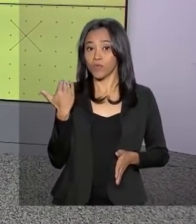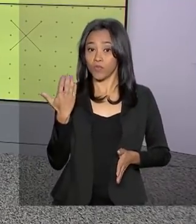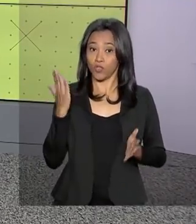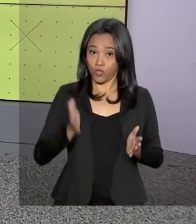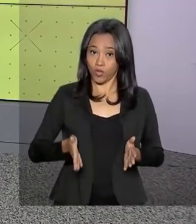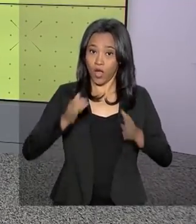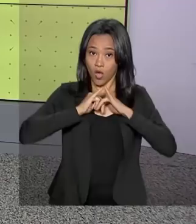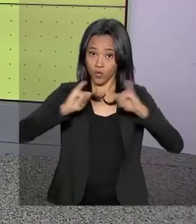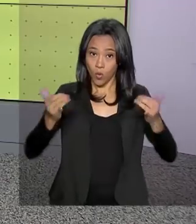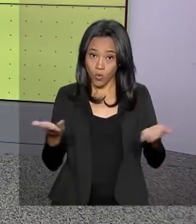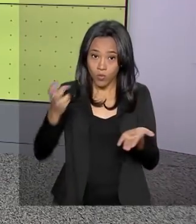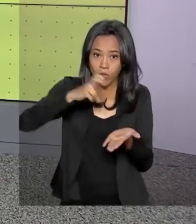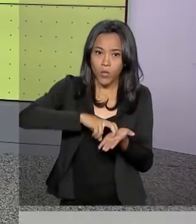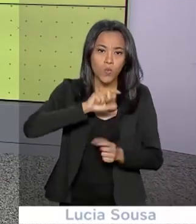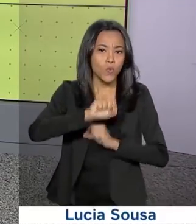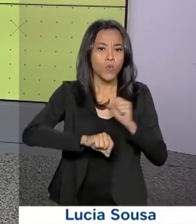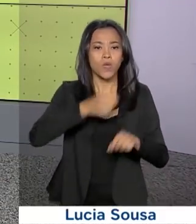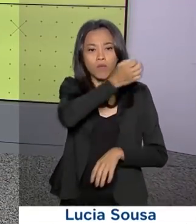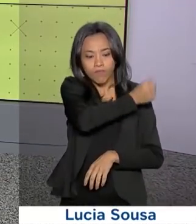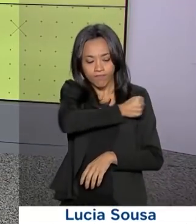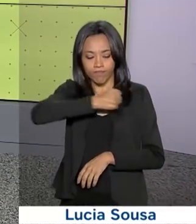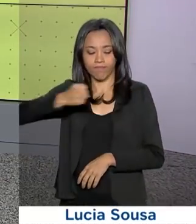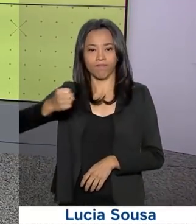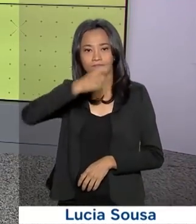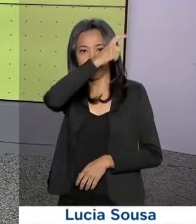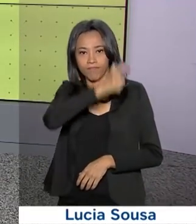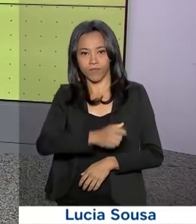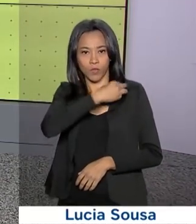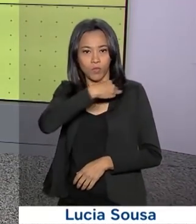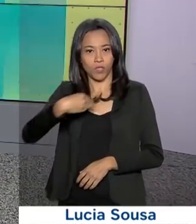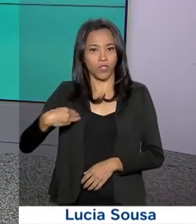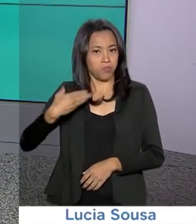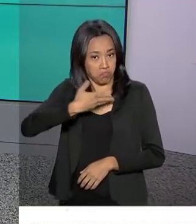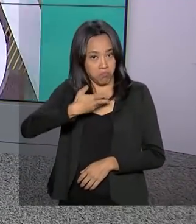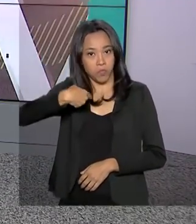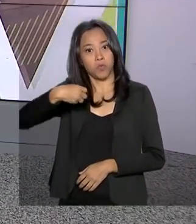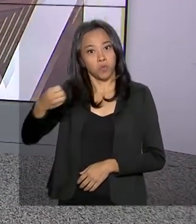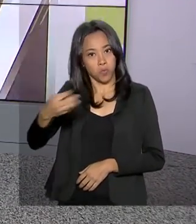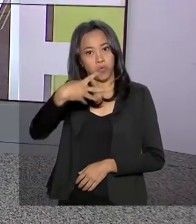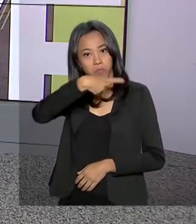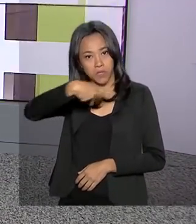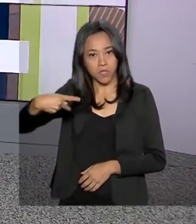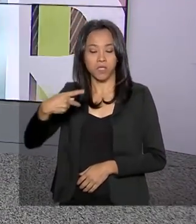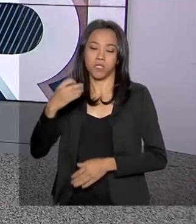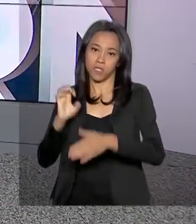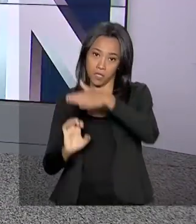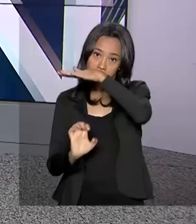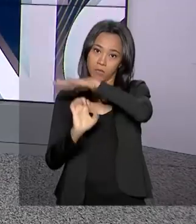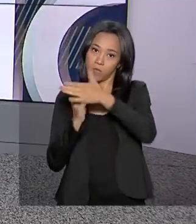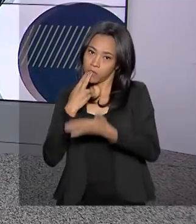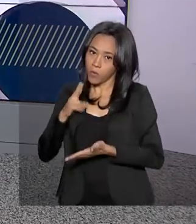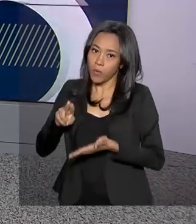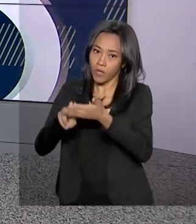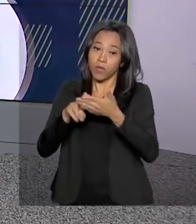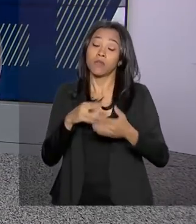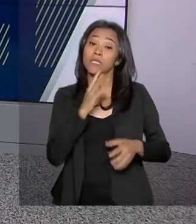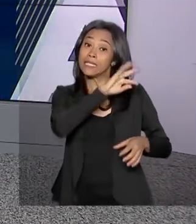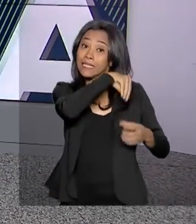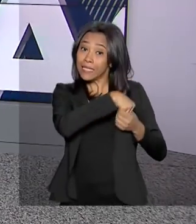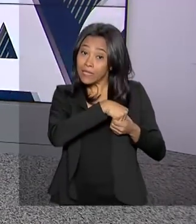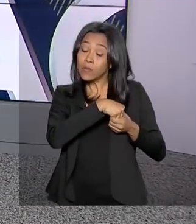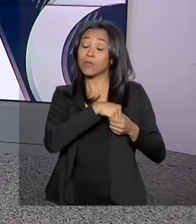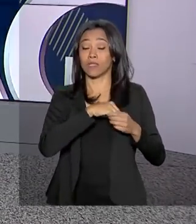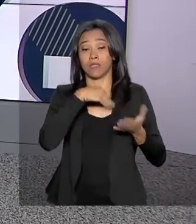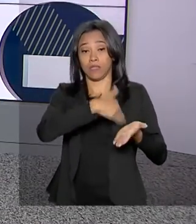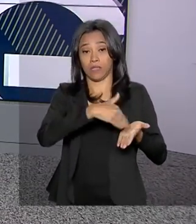manhã a ida do ministro Floriano Peixoto para a presidência dos Correios. E na Secretaria-Geral da Presidência da República, assume